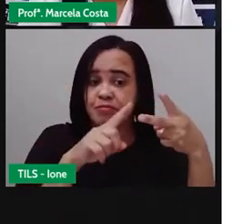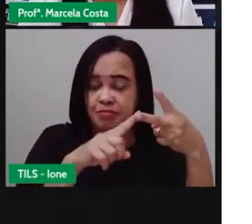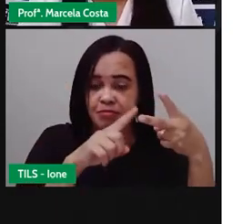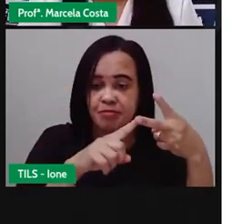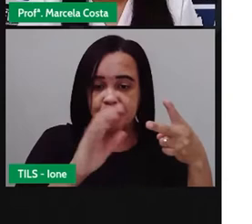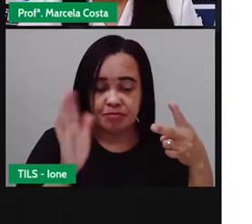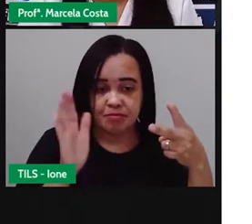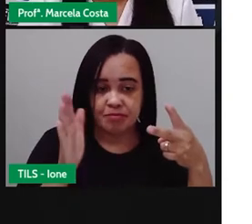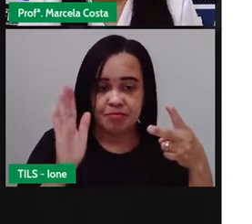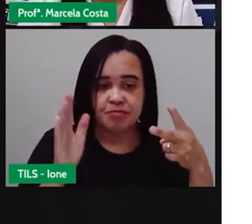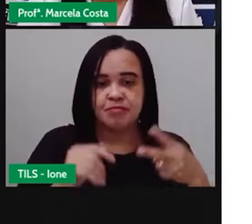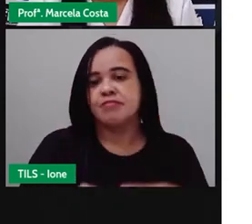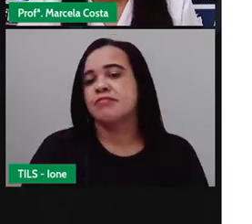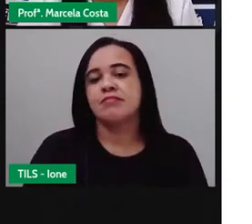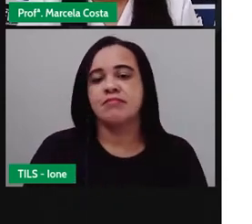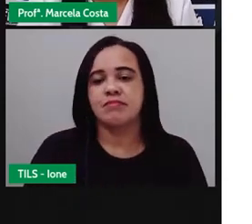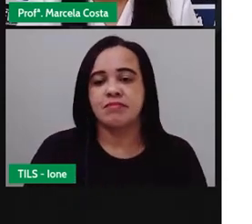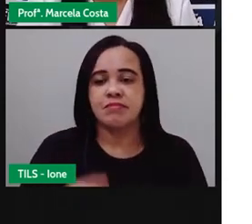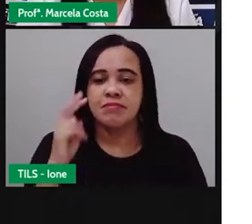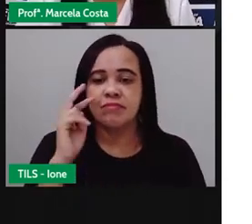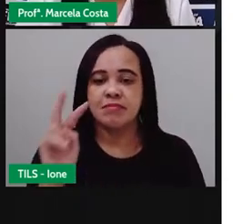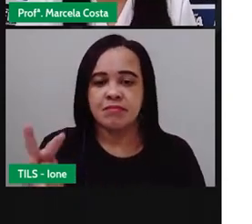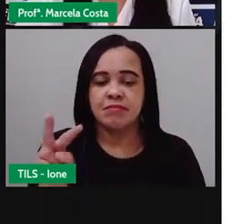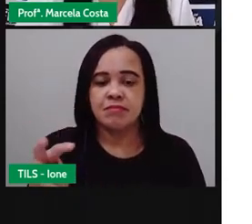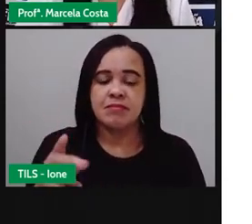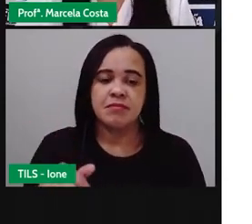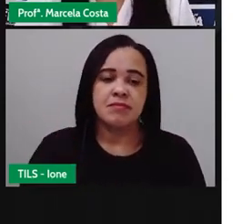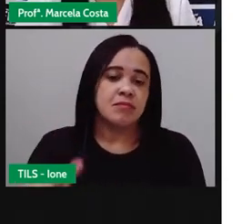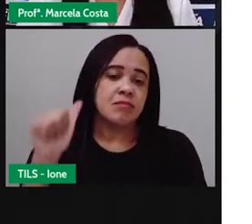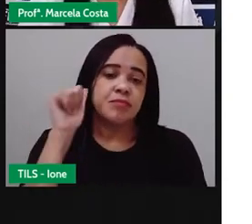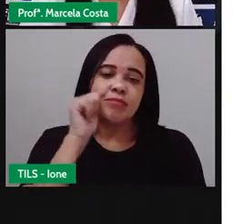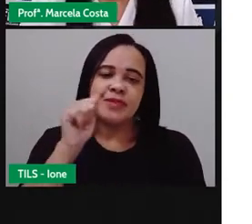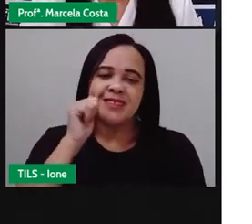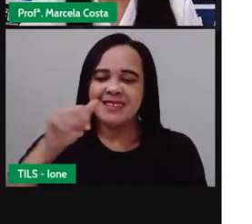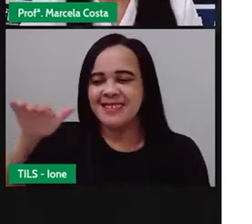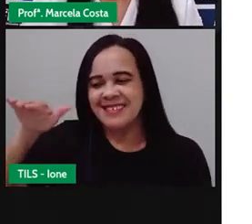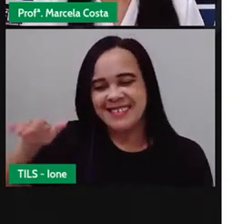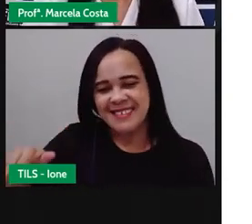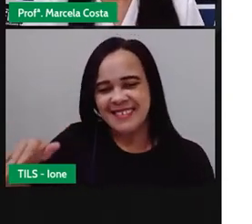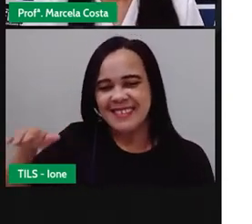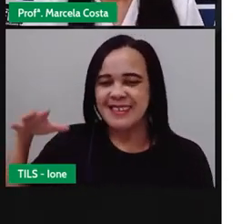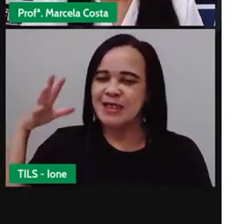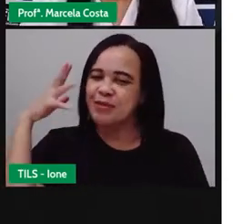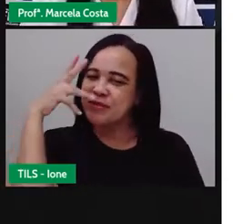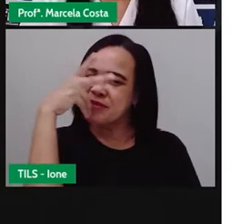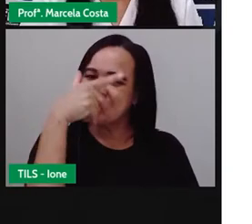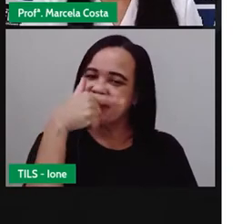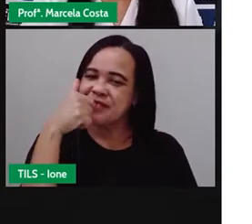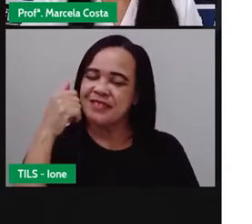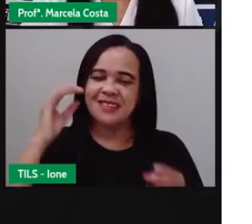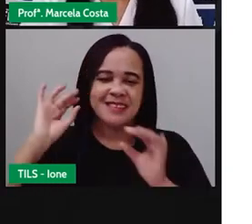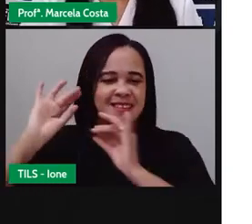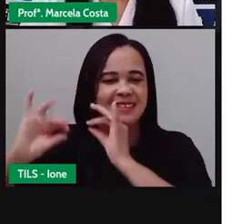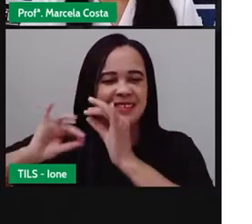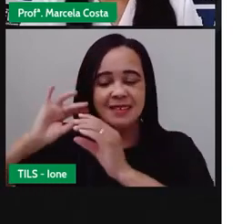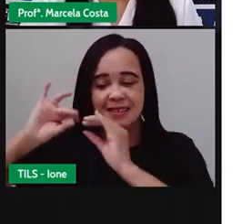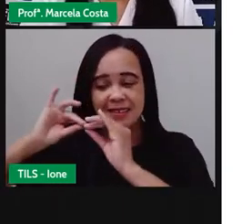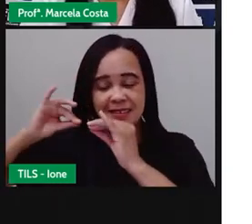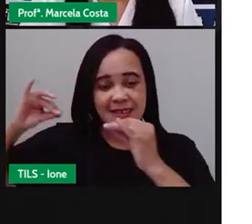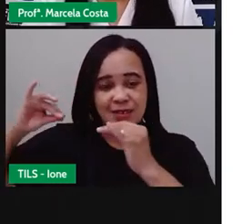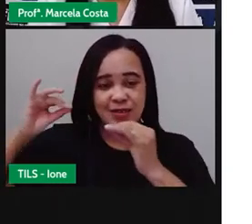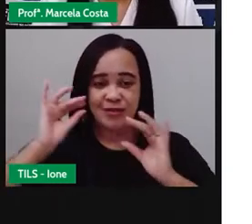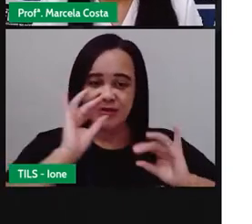livro. Esse aqui, o título é Menina Bonita do Laço de Fita.